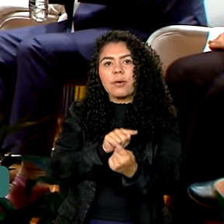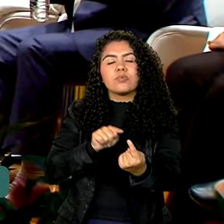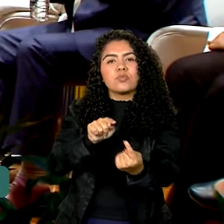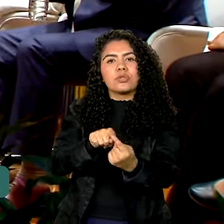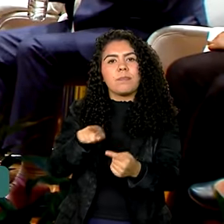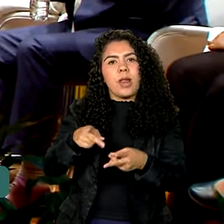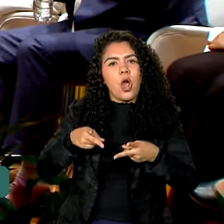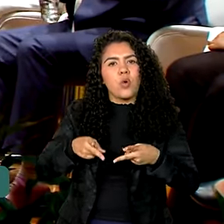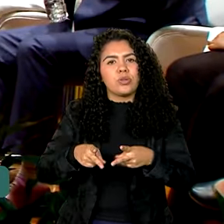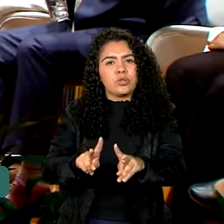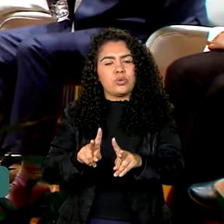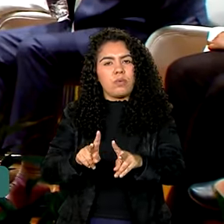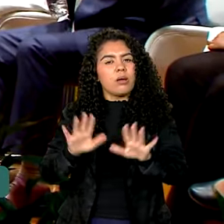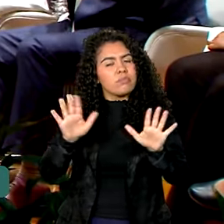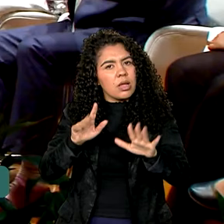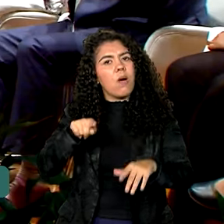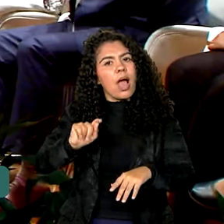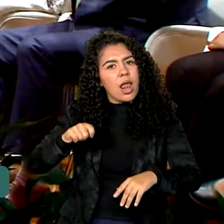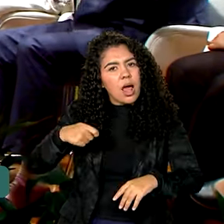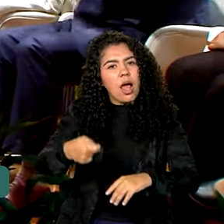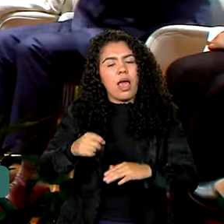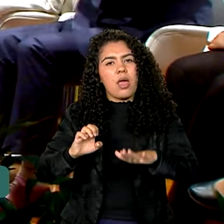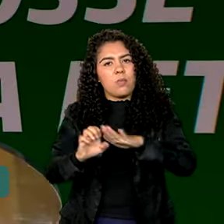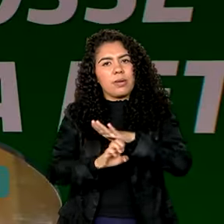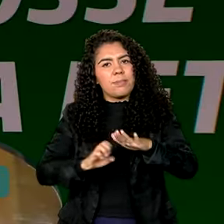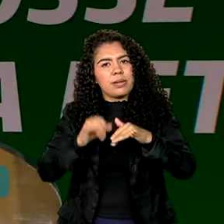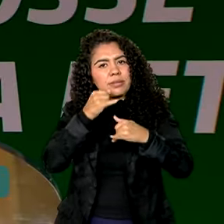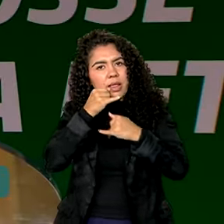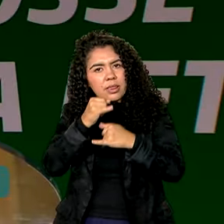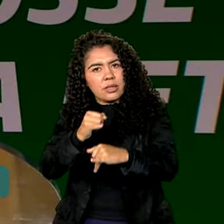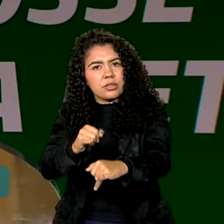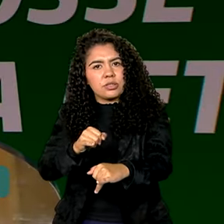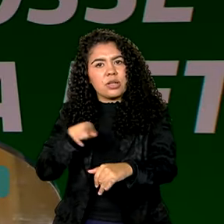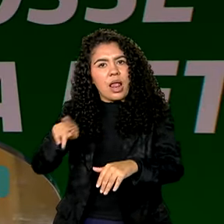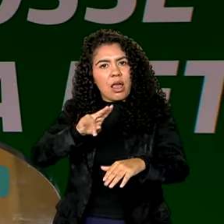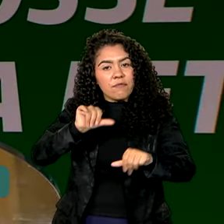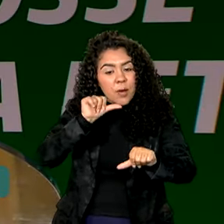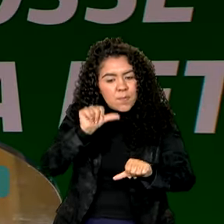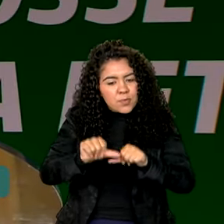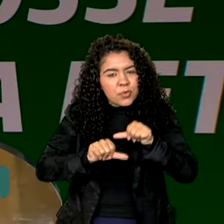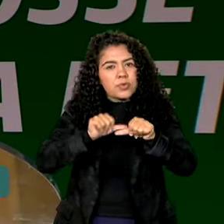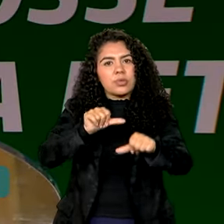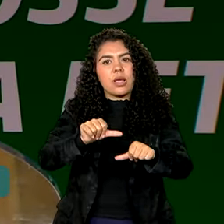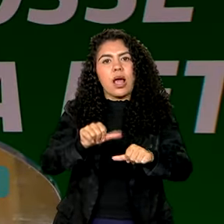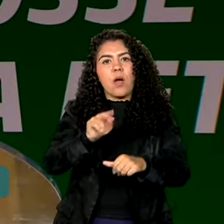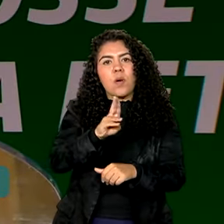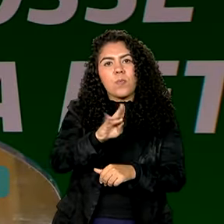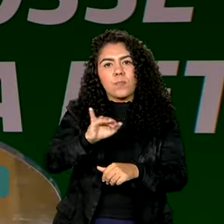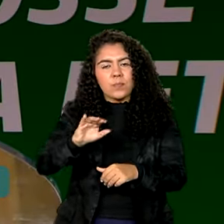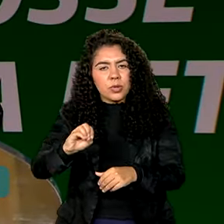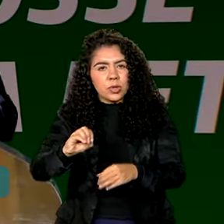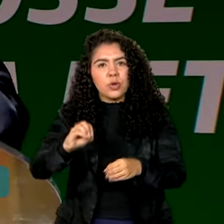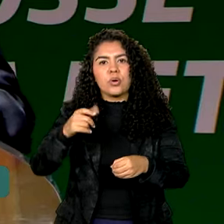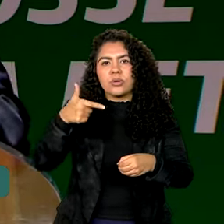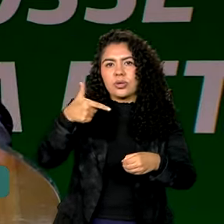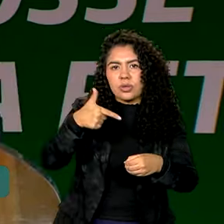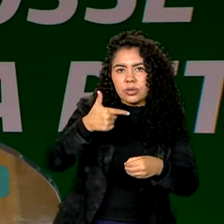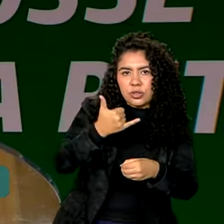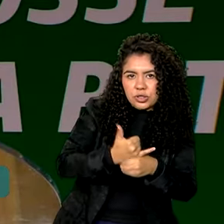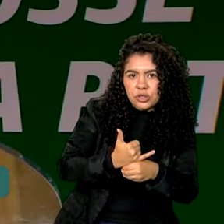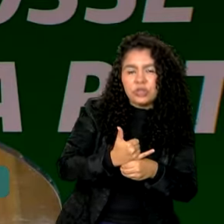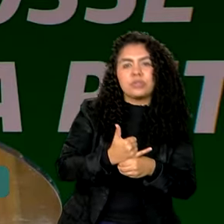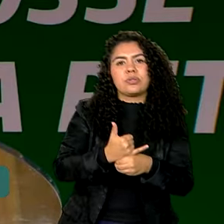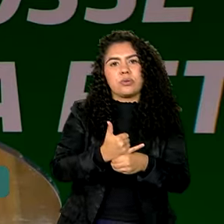de energia. Ela vai refinar o nosso biodiesel. Ela pode produzir